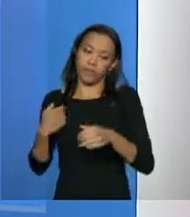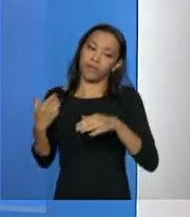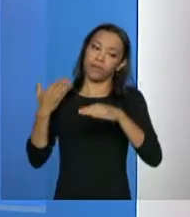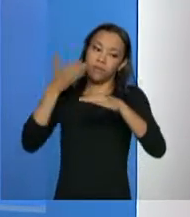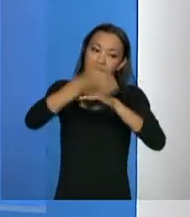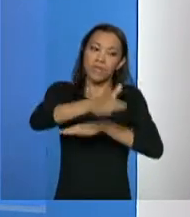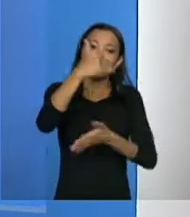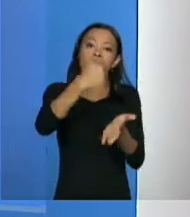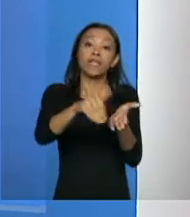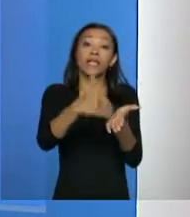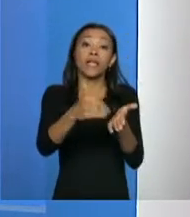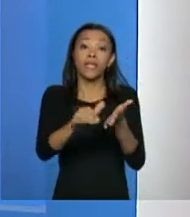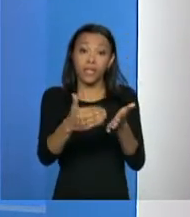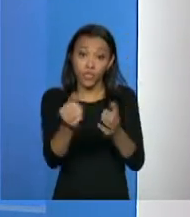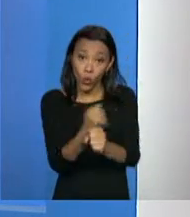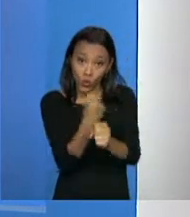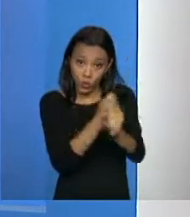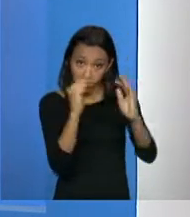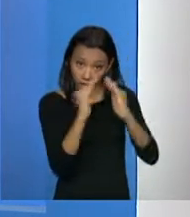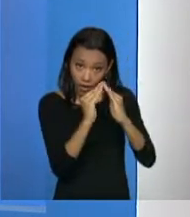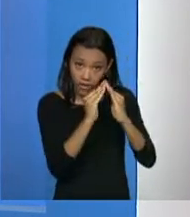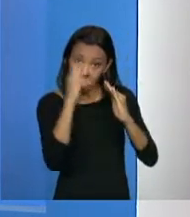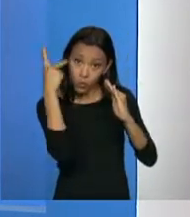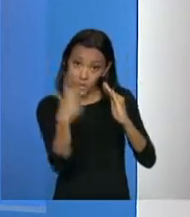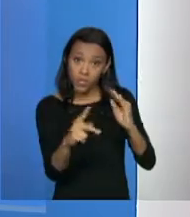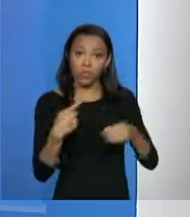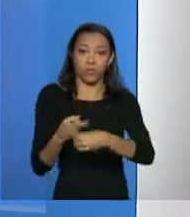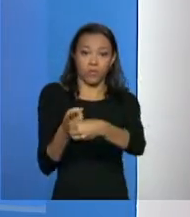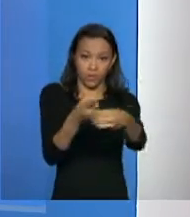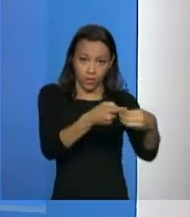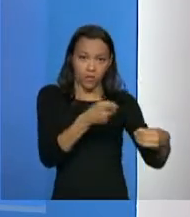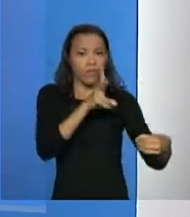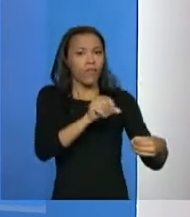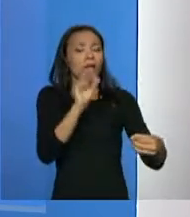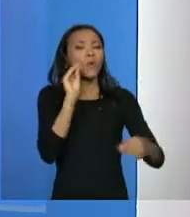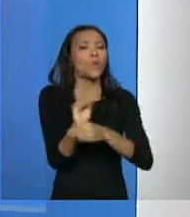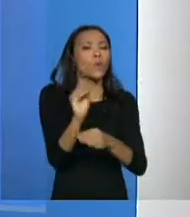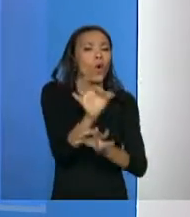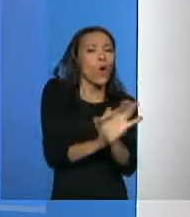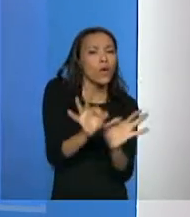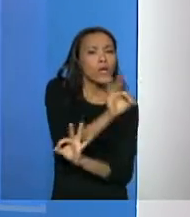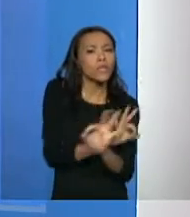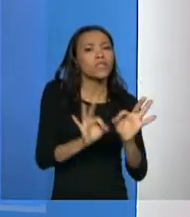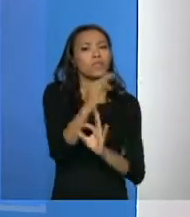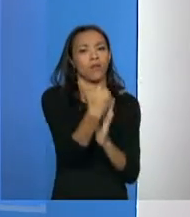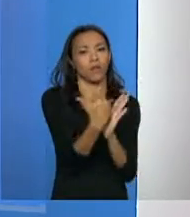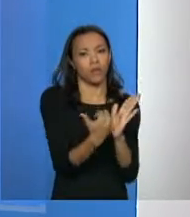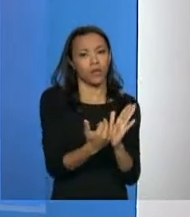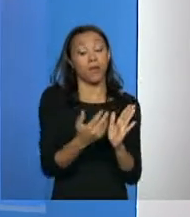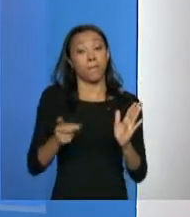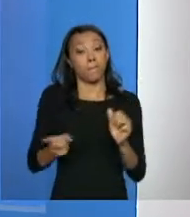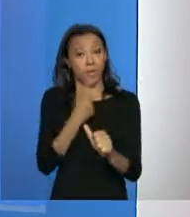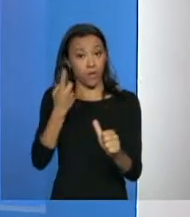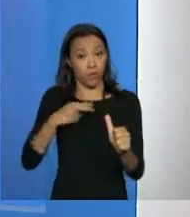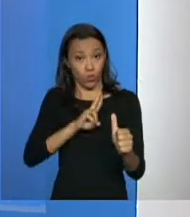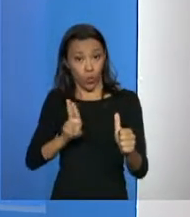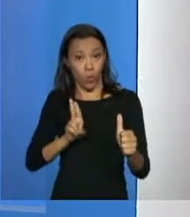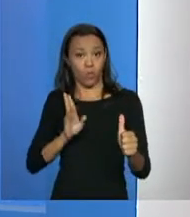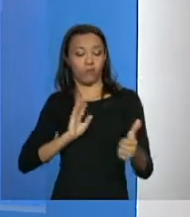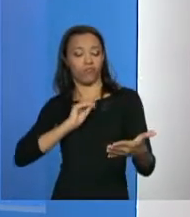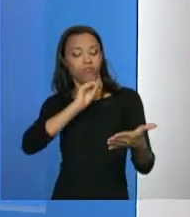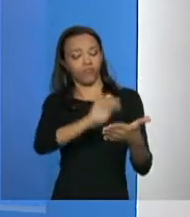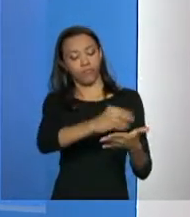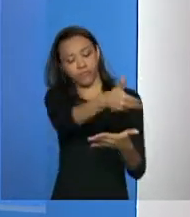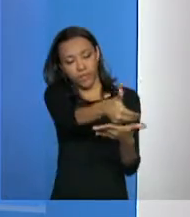daquele município que vai cuidar do lançamento do Minha Casa Minha Vida, fazer um cadastramento inicial lá.